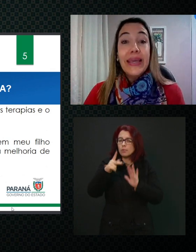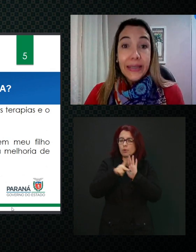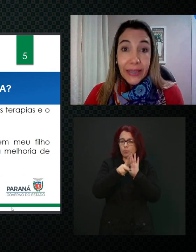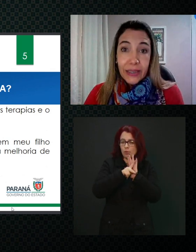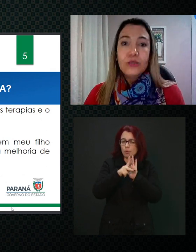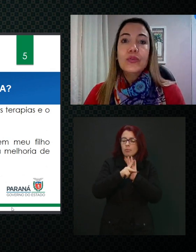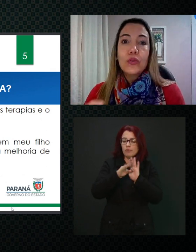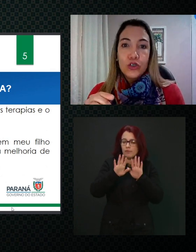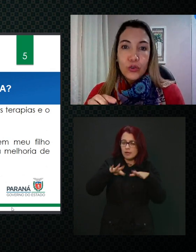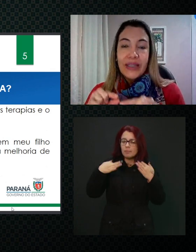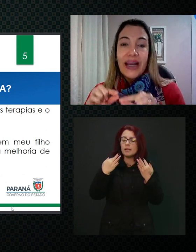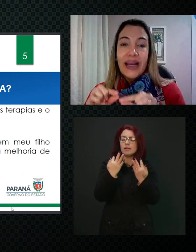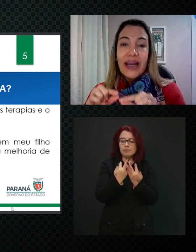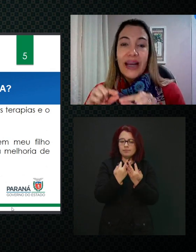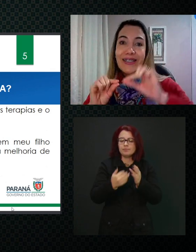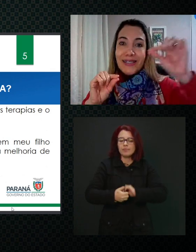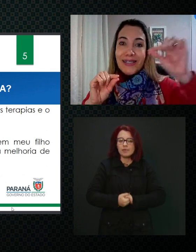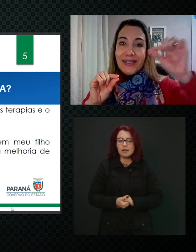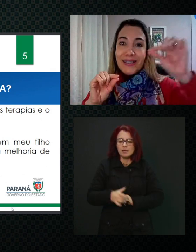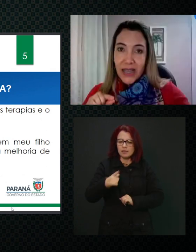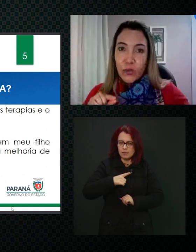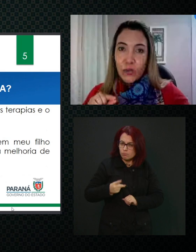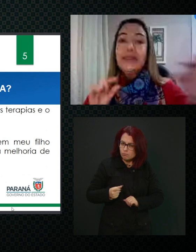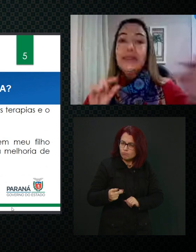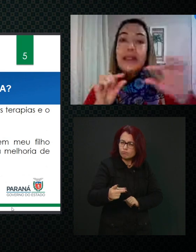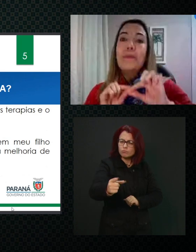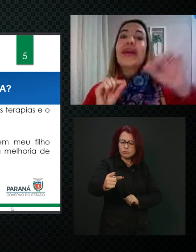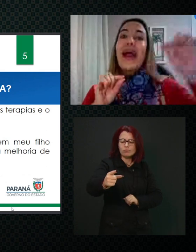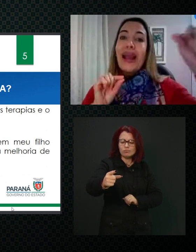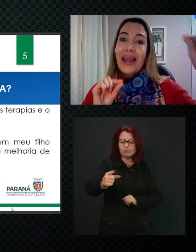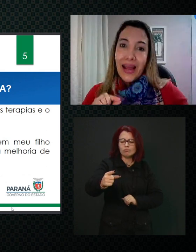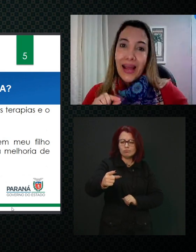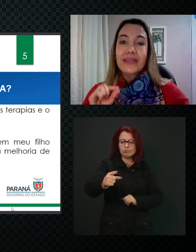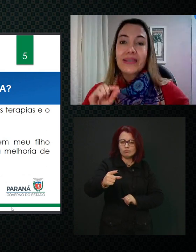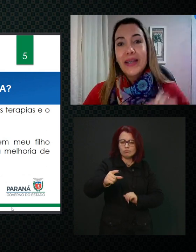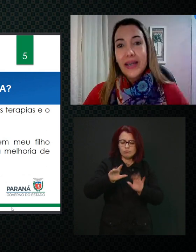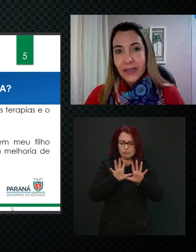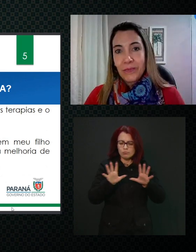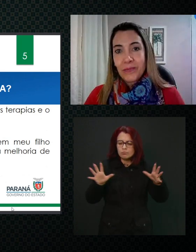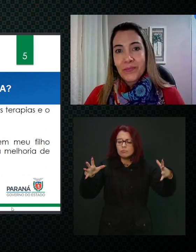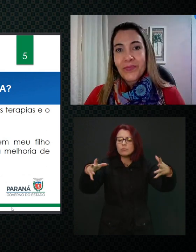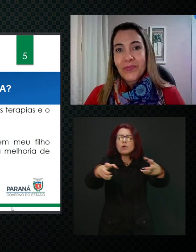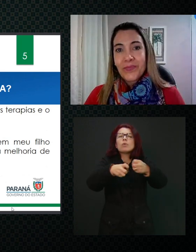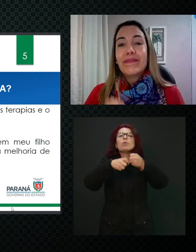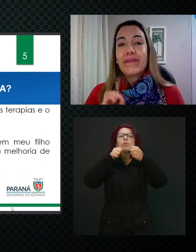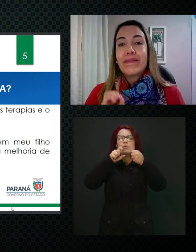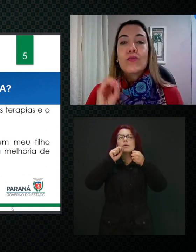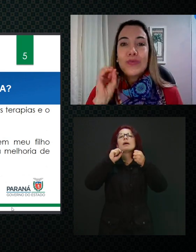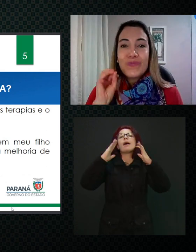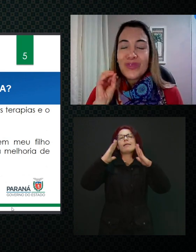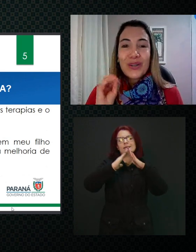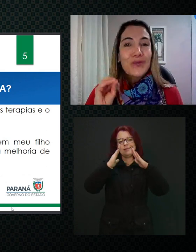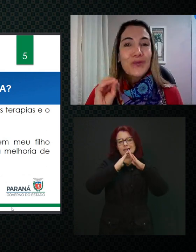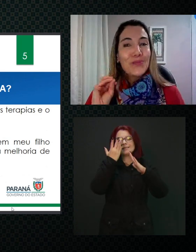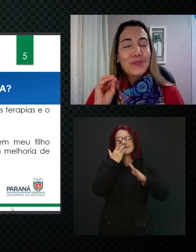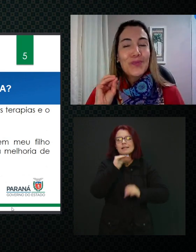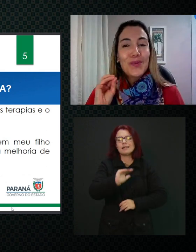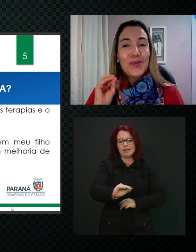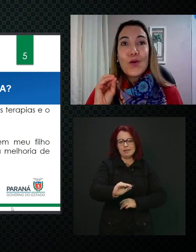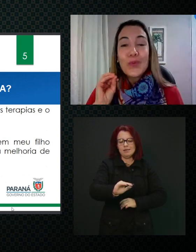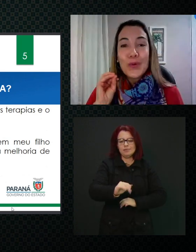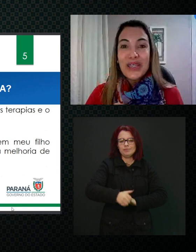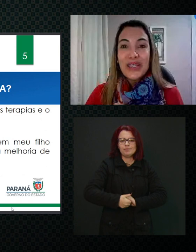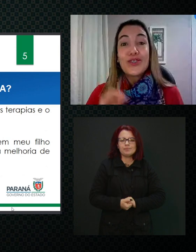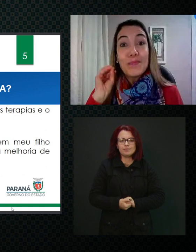E dando continuidade a essa extensão também à casa da criança. Então, é um